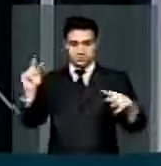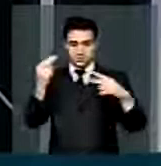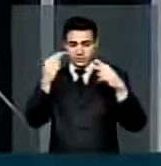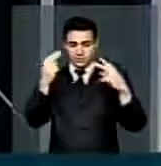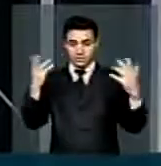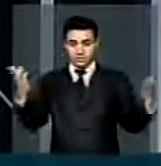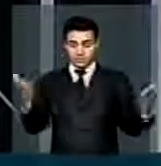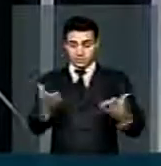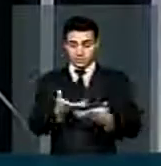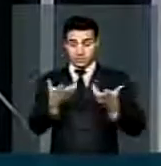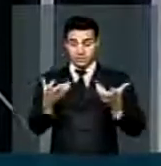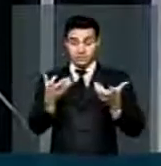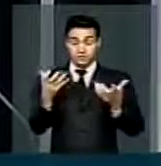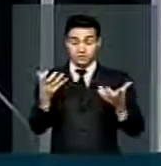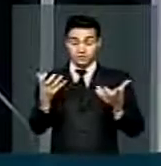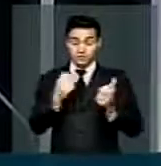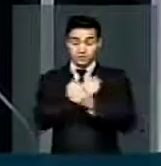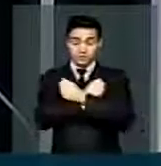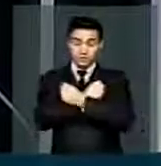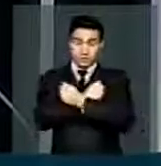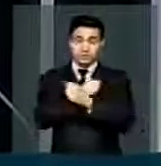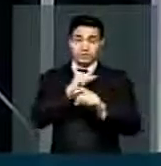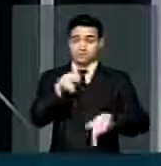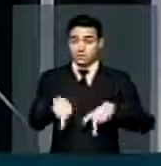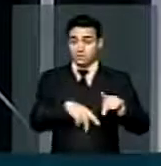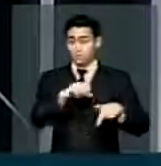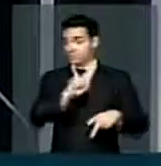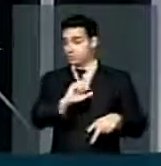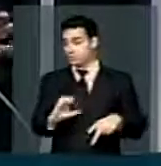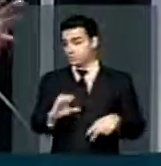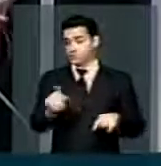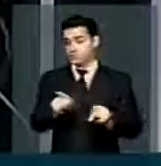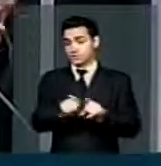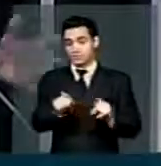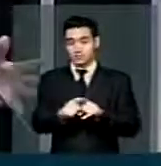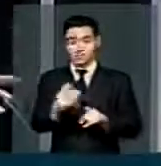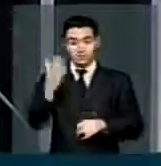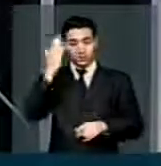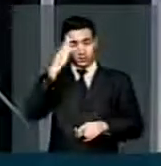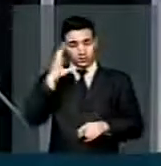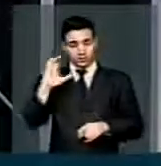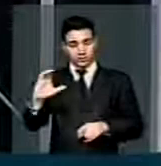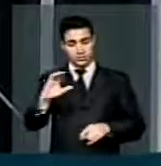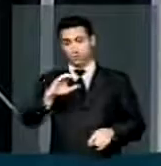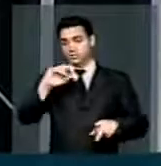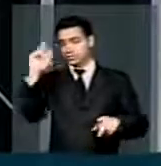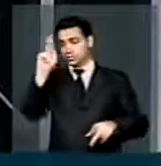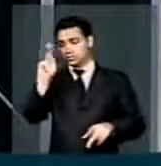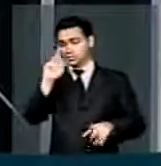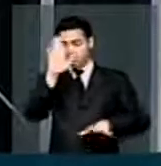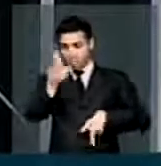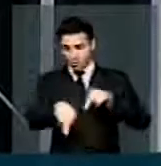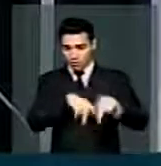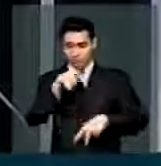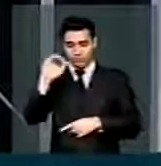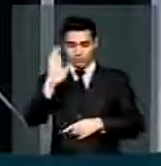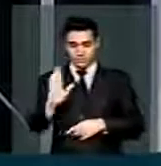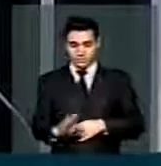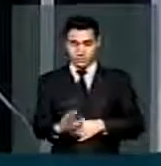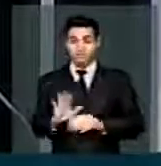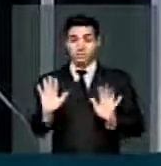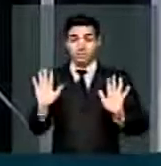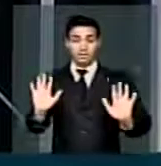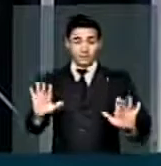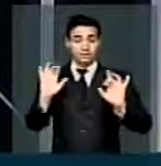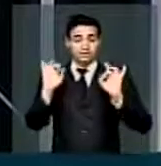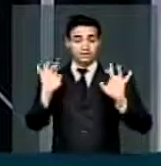momento, quero abraçar o povo catarinense, o povo curitibanense, o povo brasileiro. Mas de modo especial,